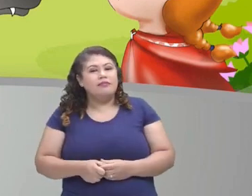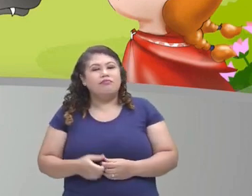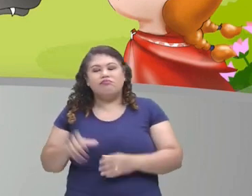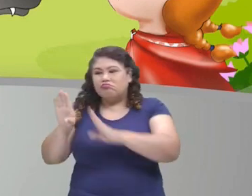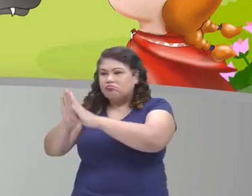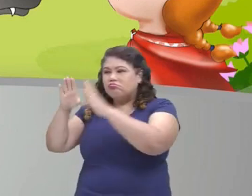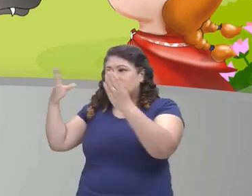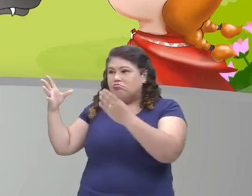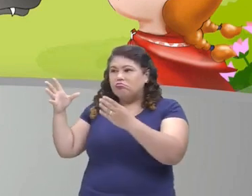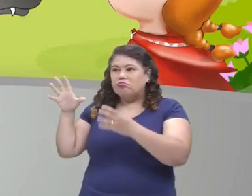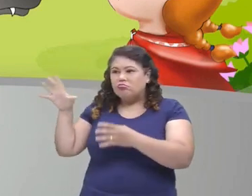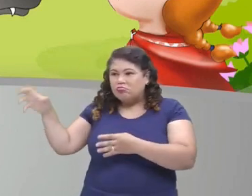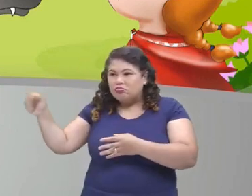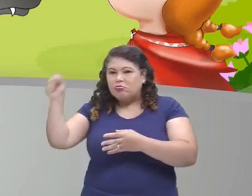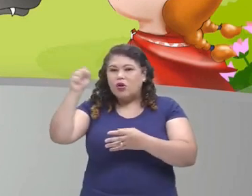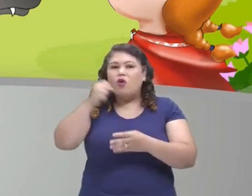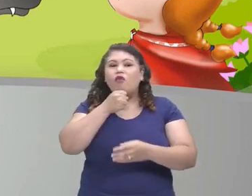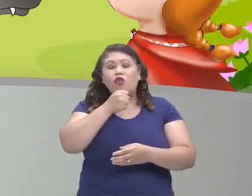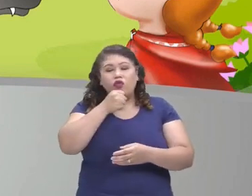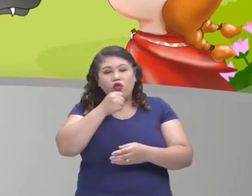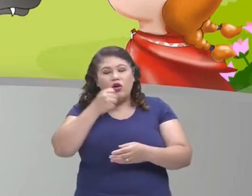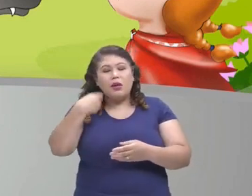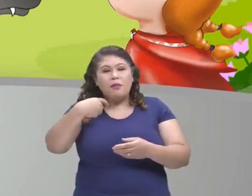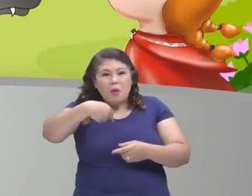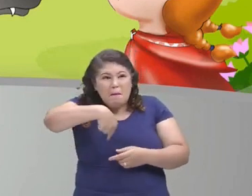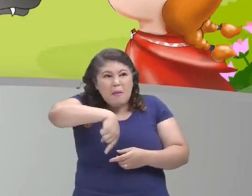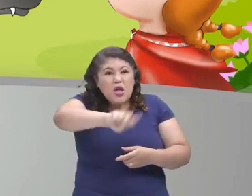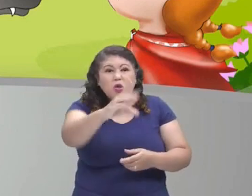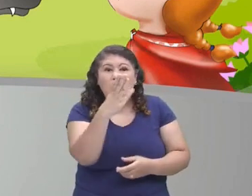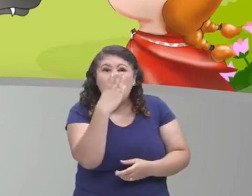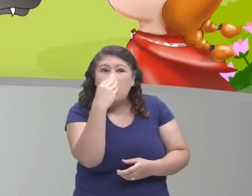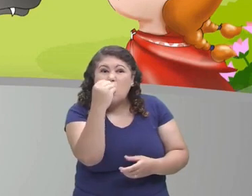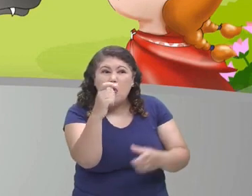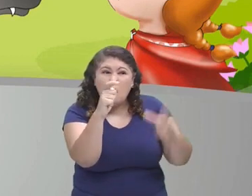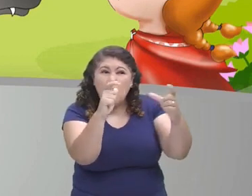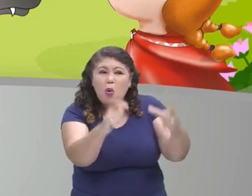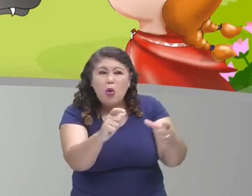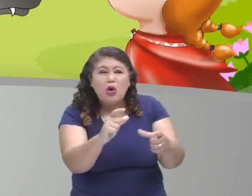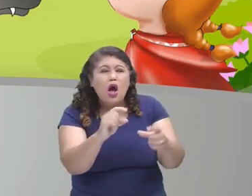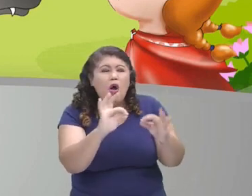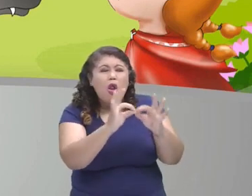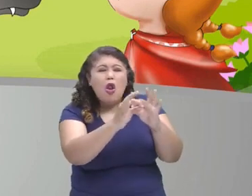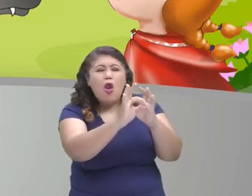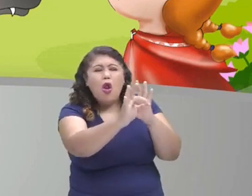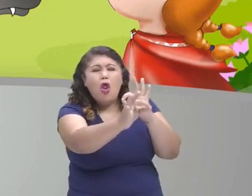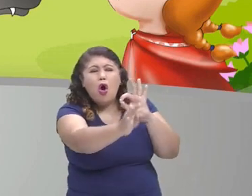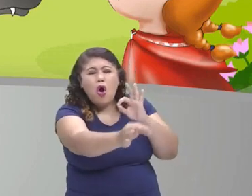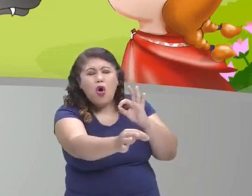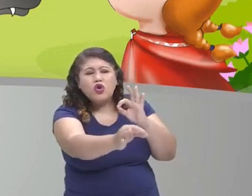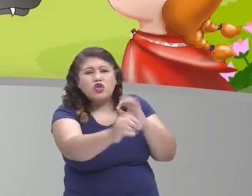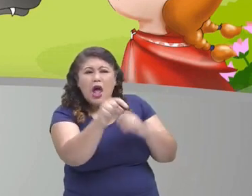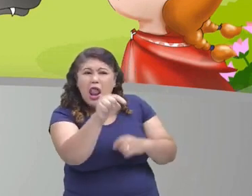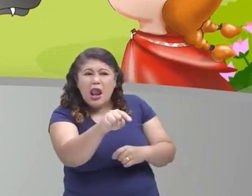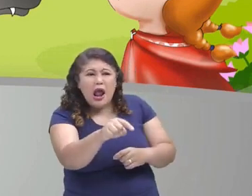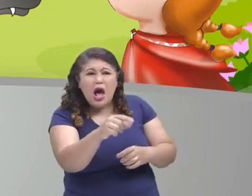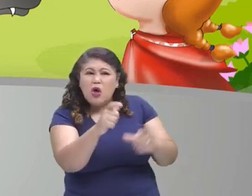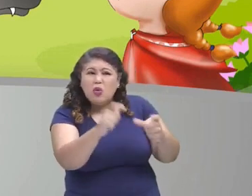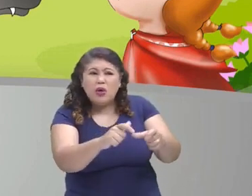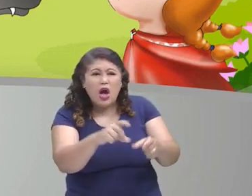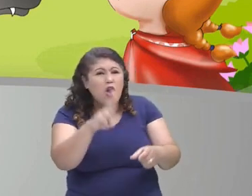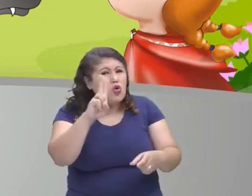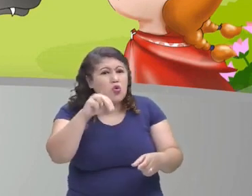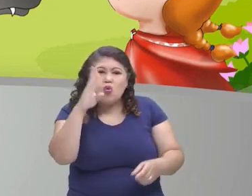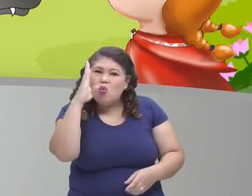mandou o lobo mau para um lugar onde ninguém nunca mais pudesse fazer mal a ninguém.